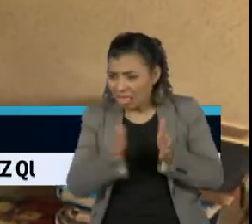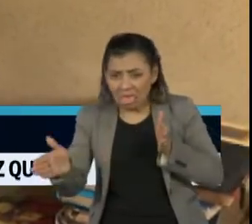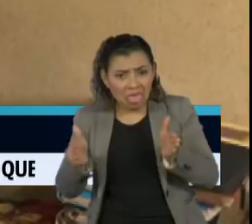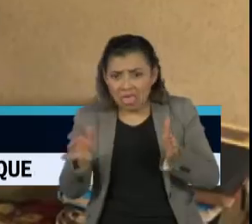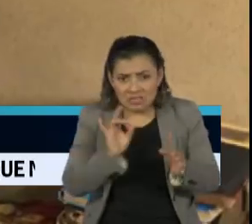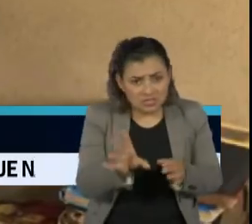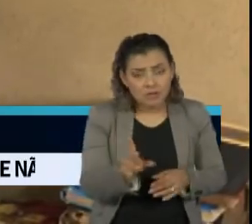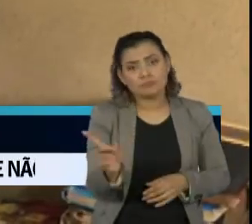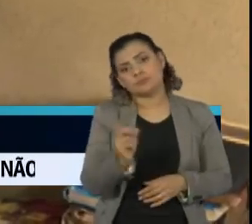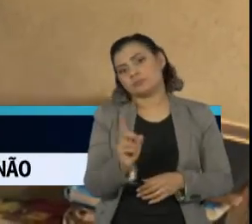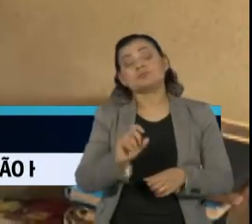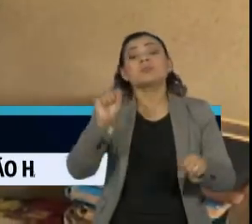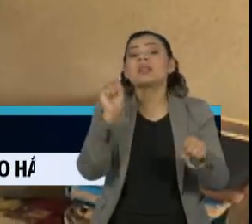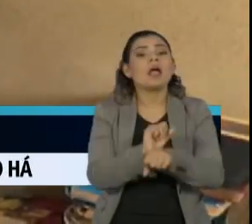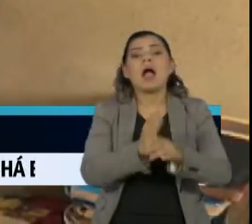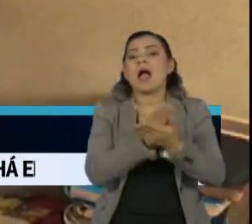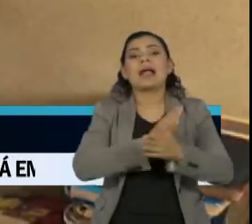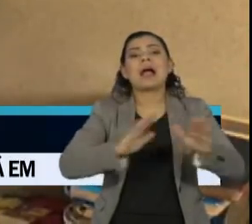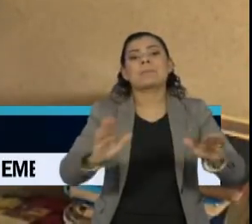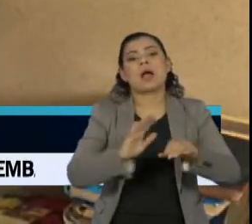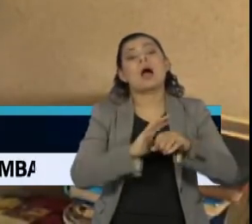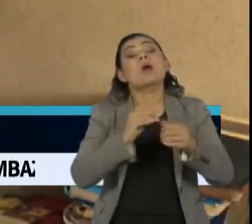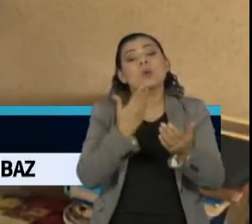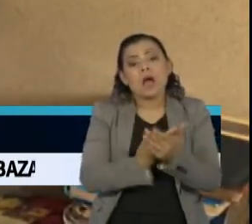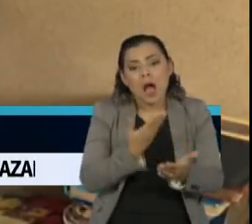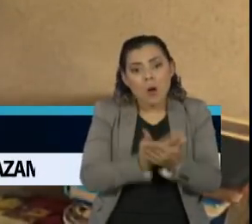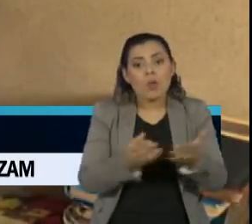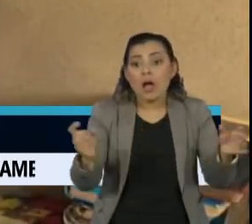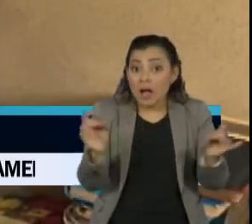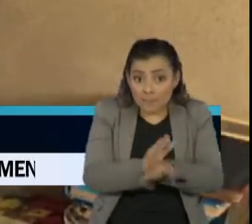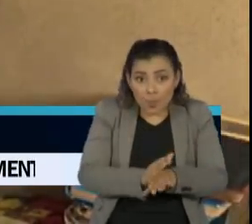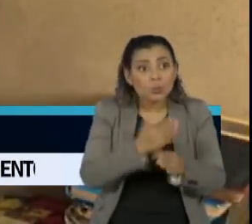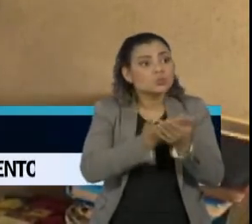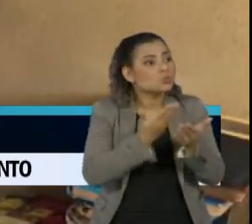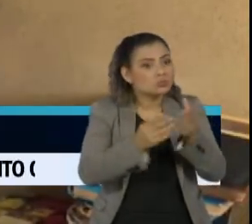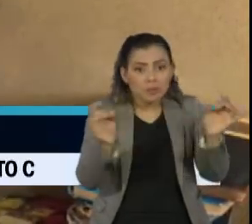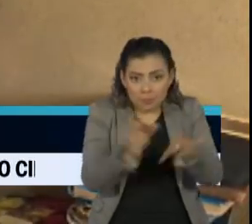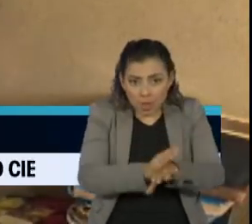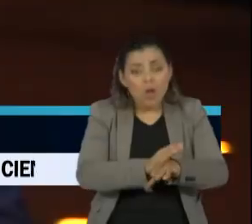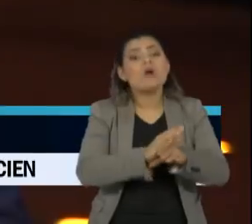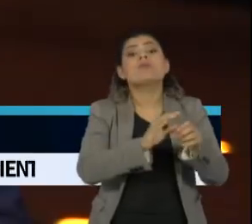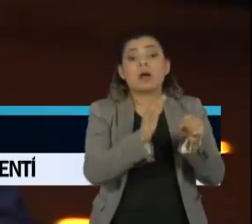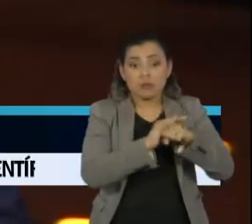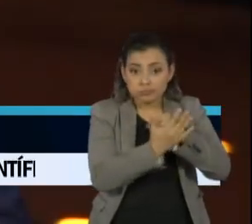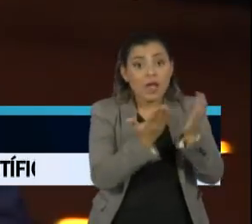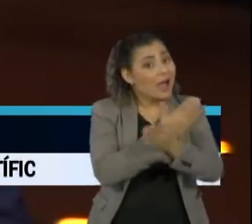ser o fim do ano letivo, e aí sim acontecerem as provas do Enem.